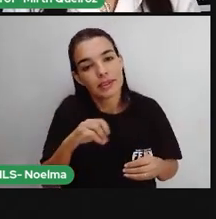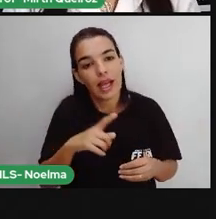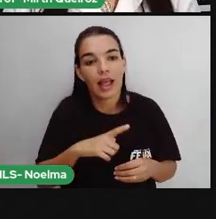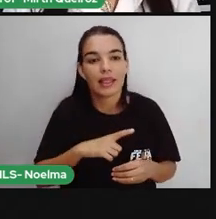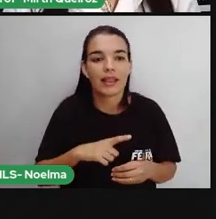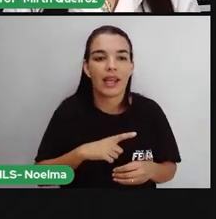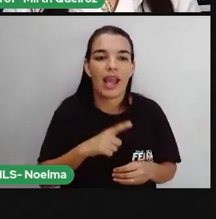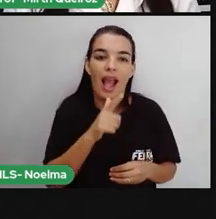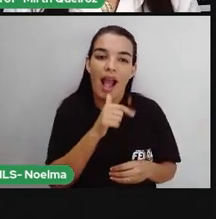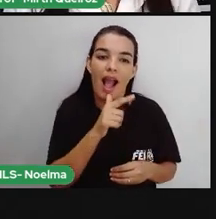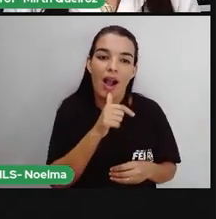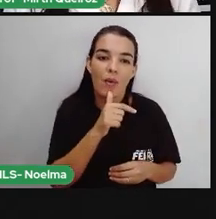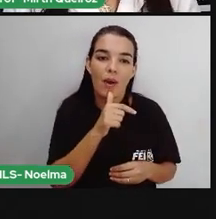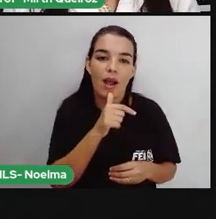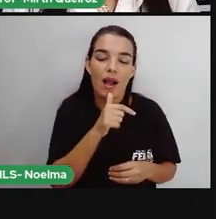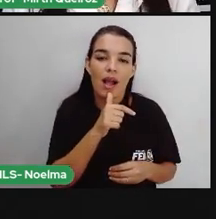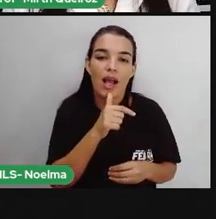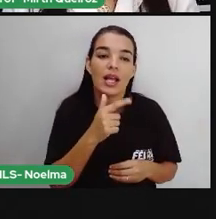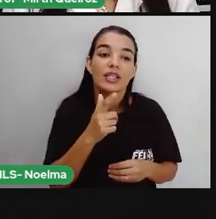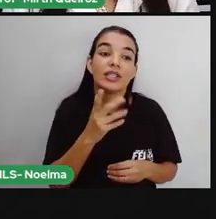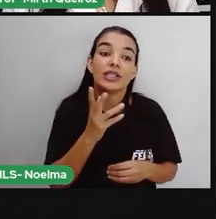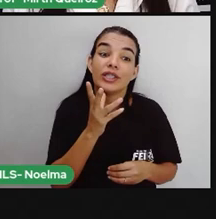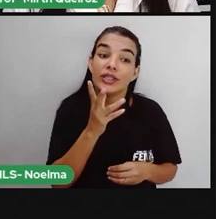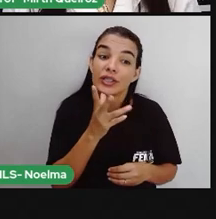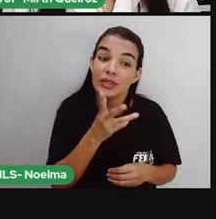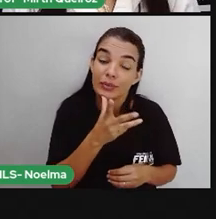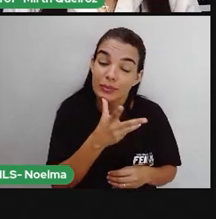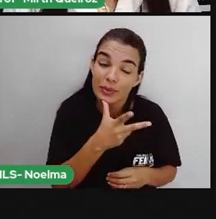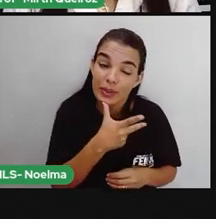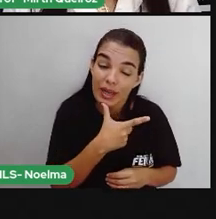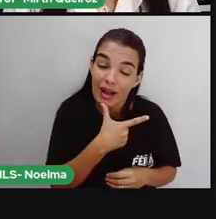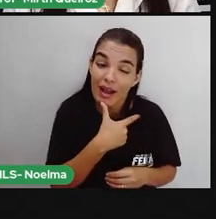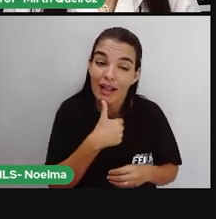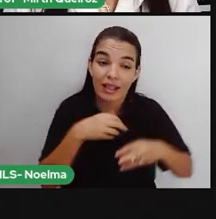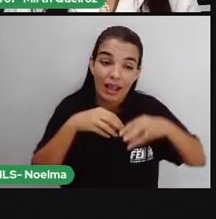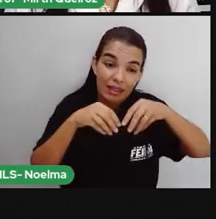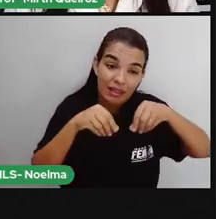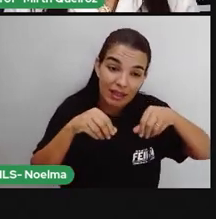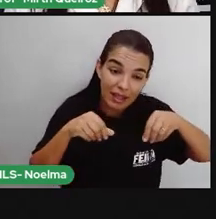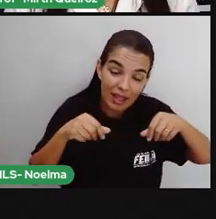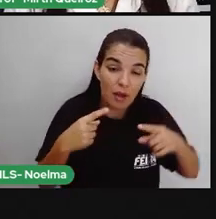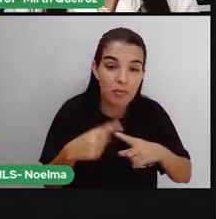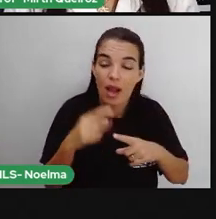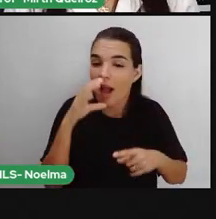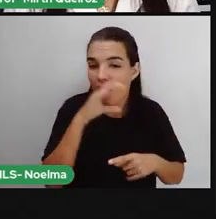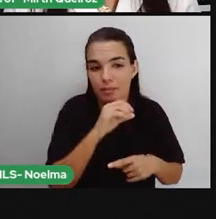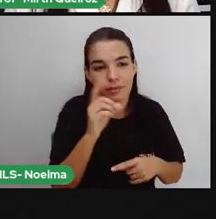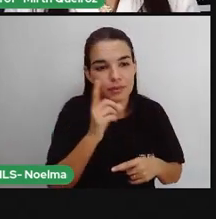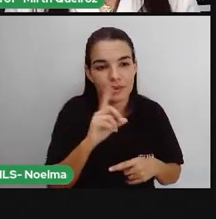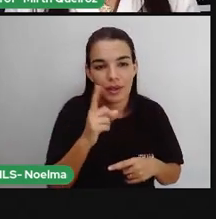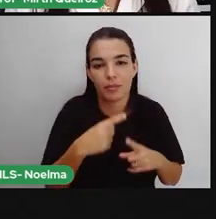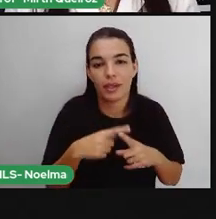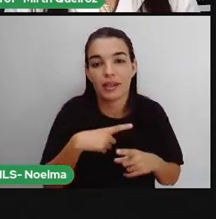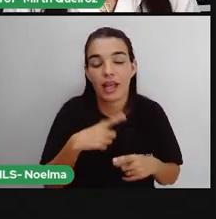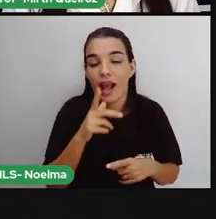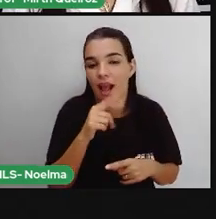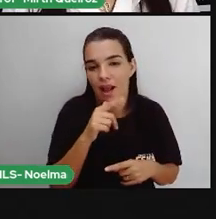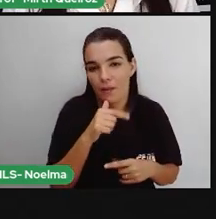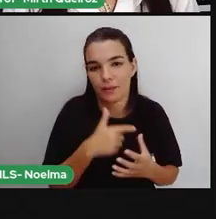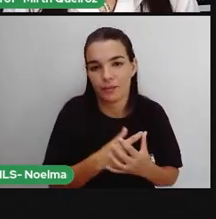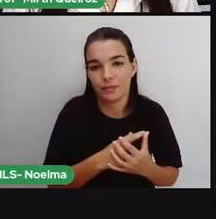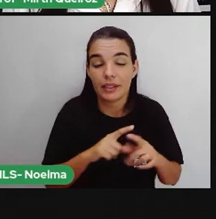essa decomposição é demorada. Ela não acontece de forma rápida, devido à presença da água.